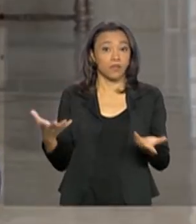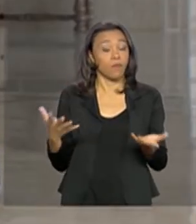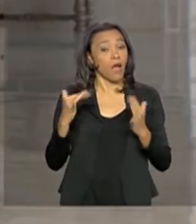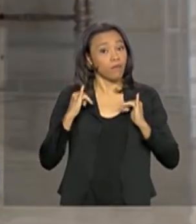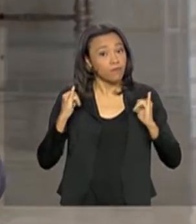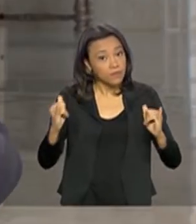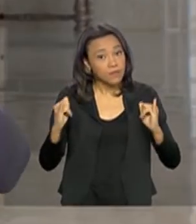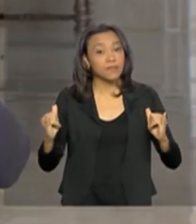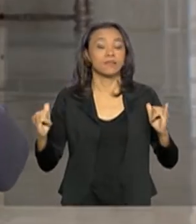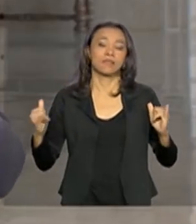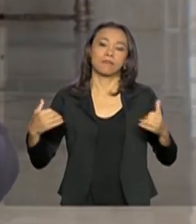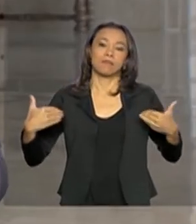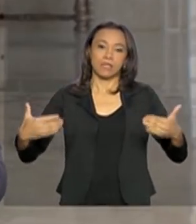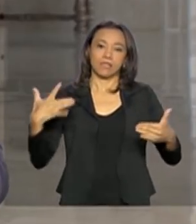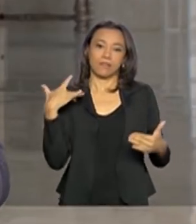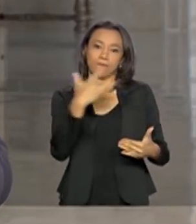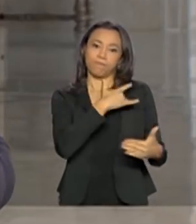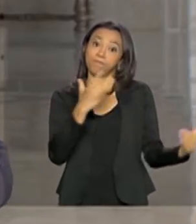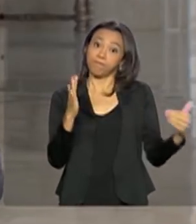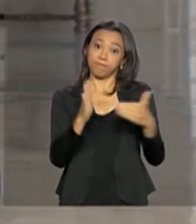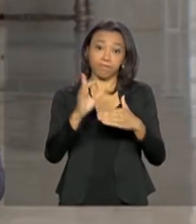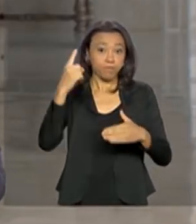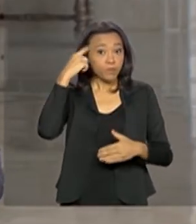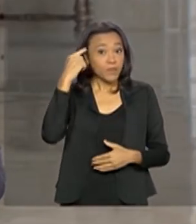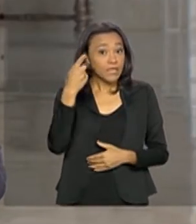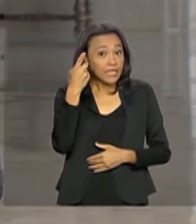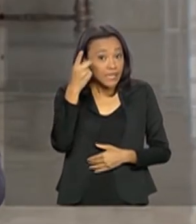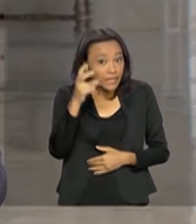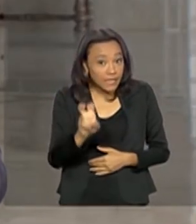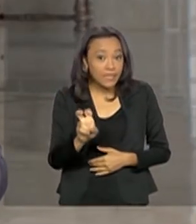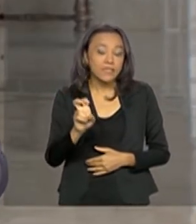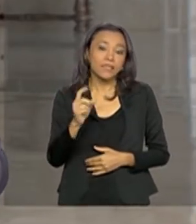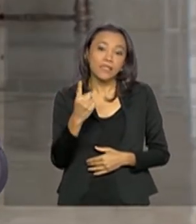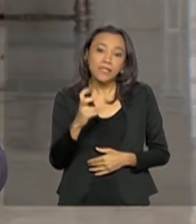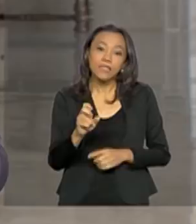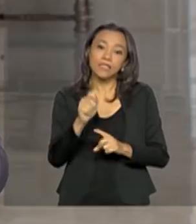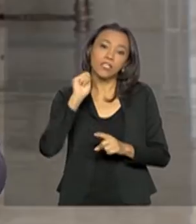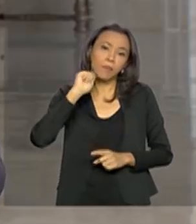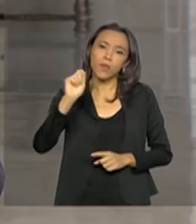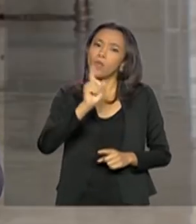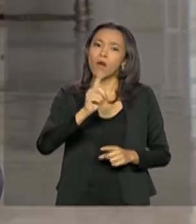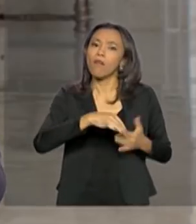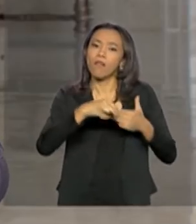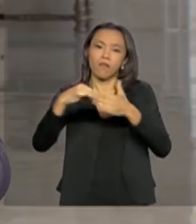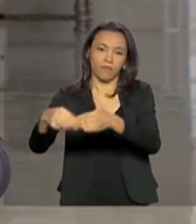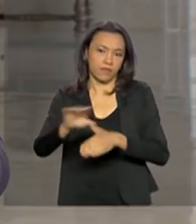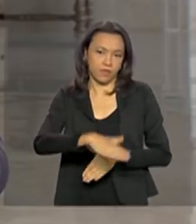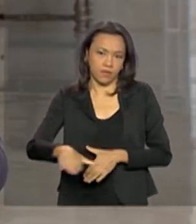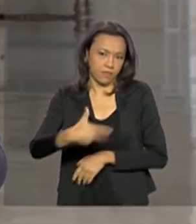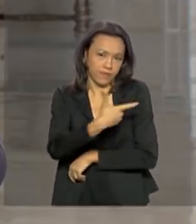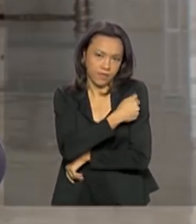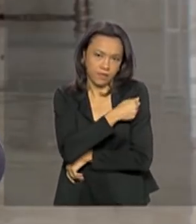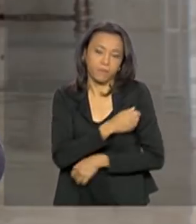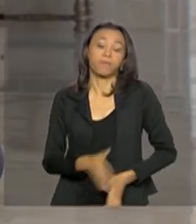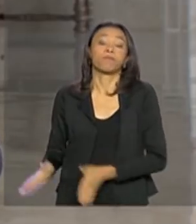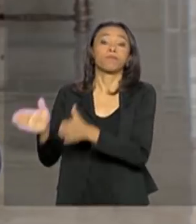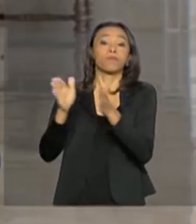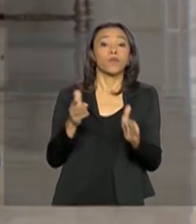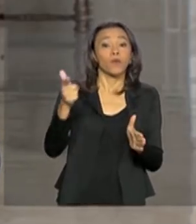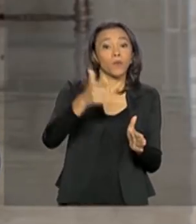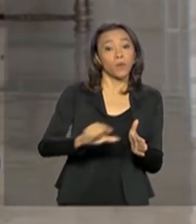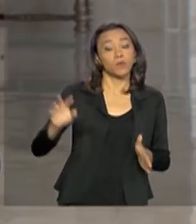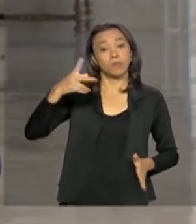recado no Ministério da Saúde, até o dia 15 de abril, não levem suas crianças para vacinação. E hoje, mais cedo, o presidente Jair Bolsonaro